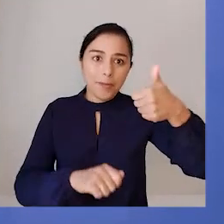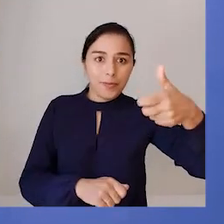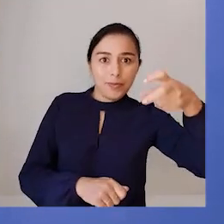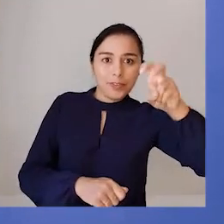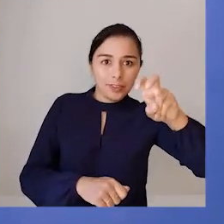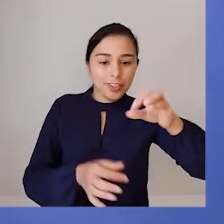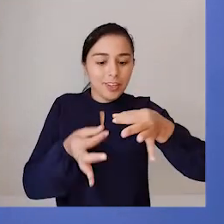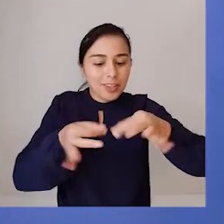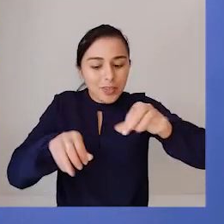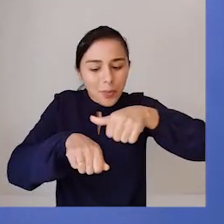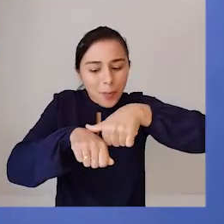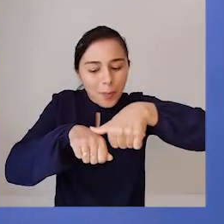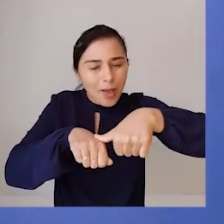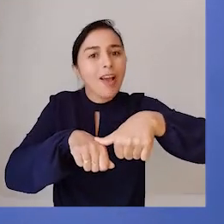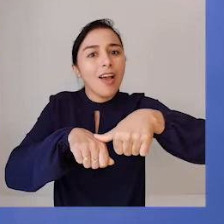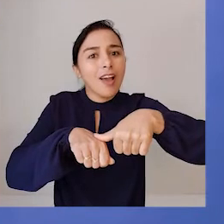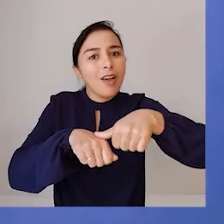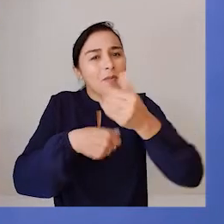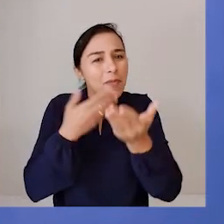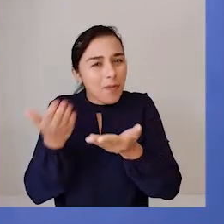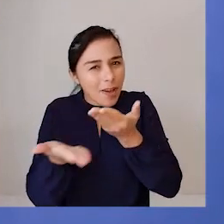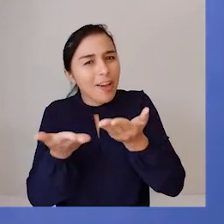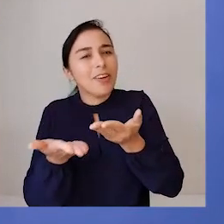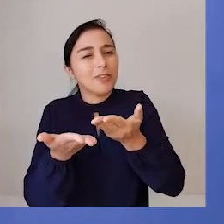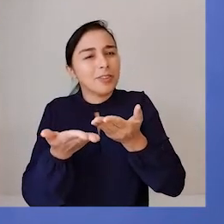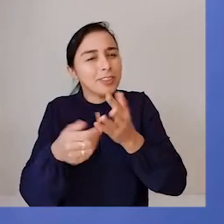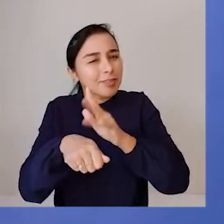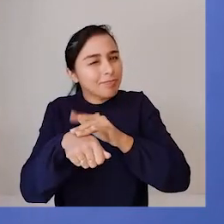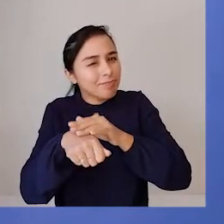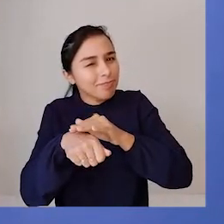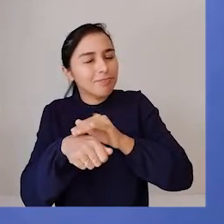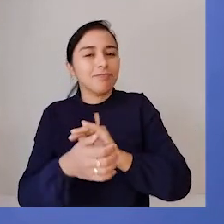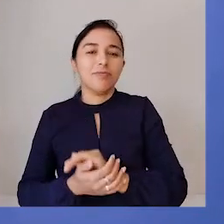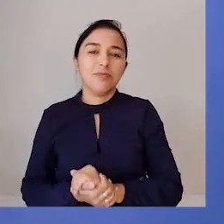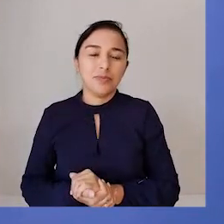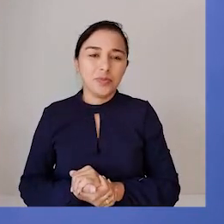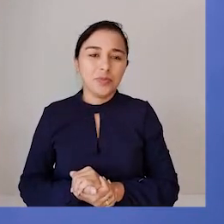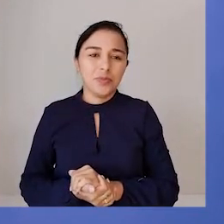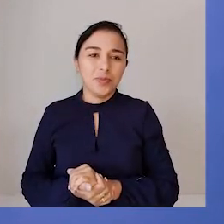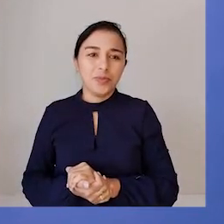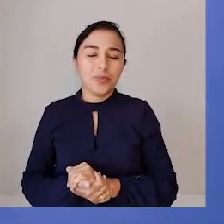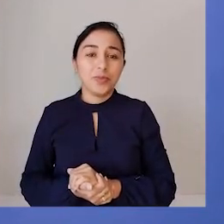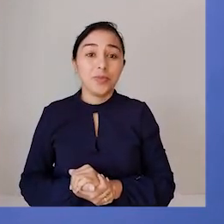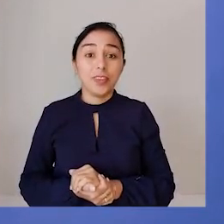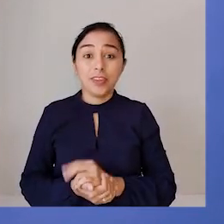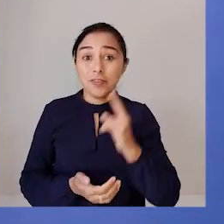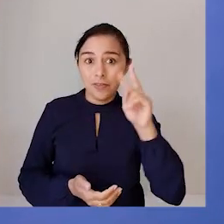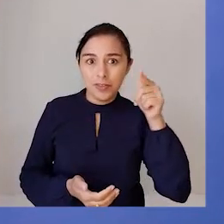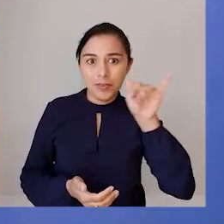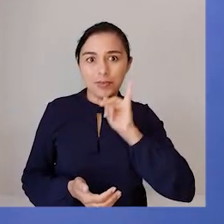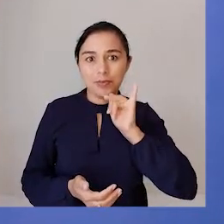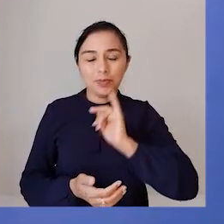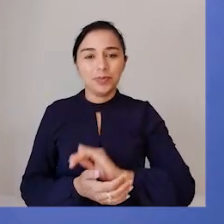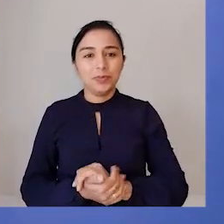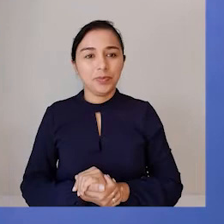-aids para colocar no machucado desses animais bem sapecas. Vamos para mais um?